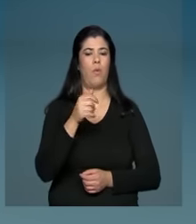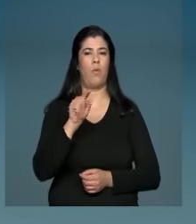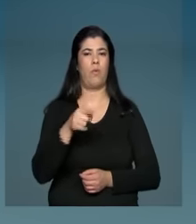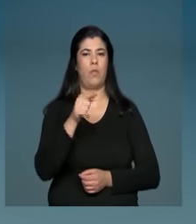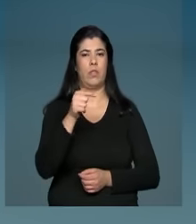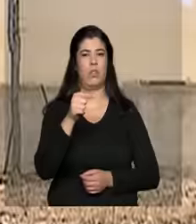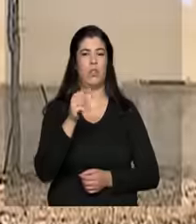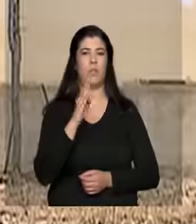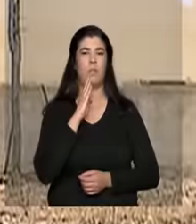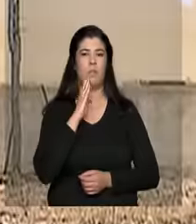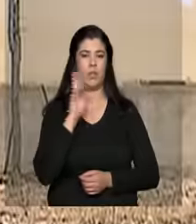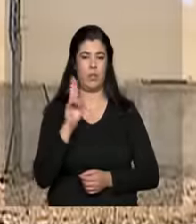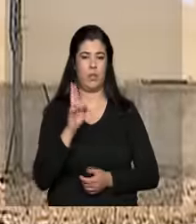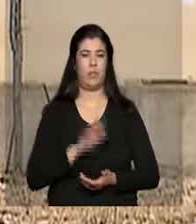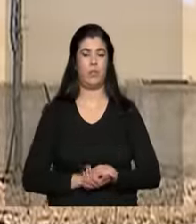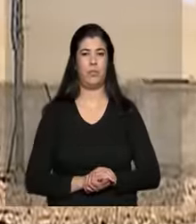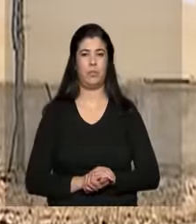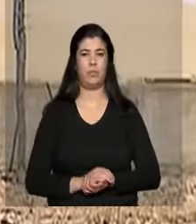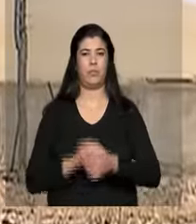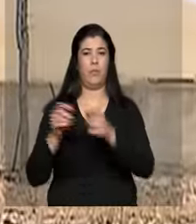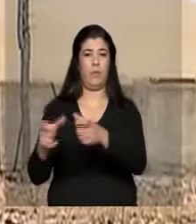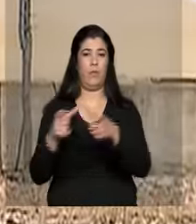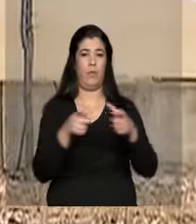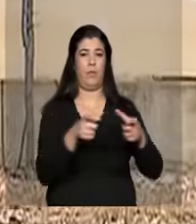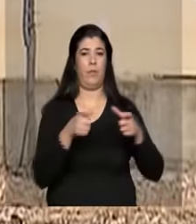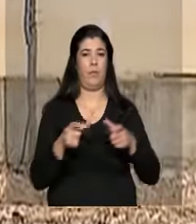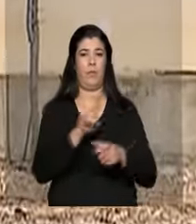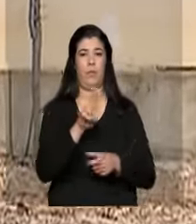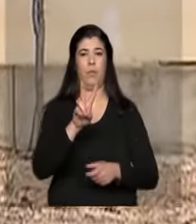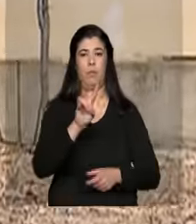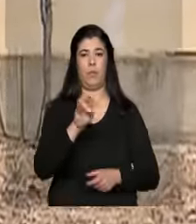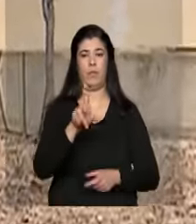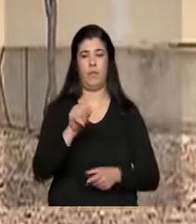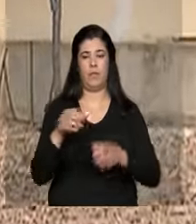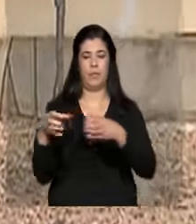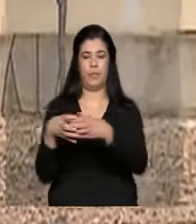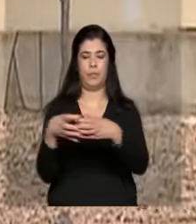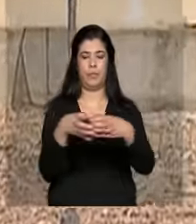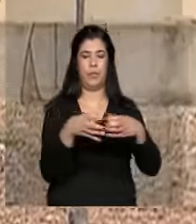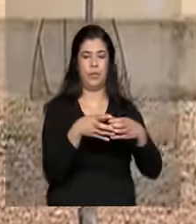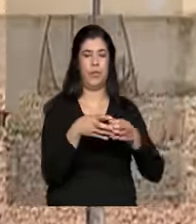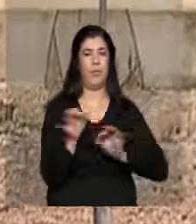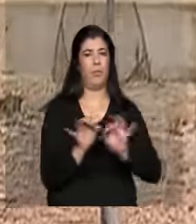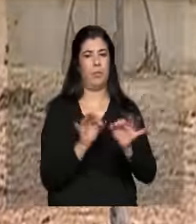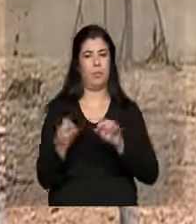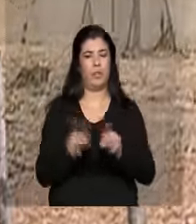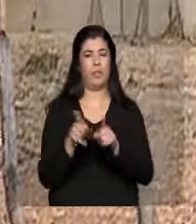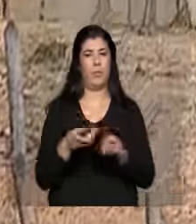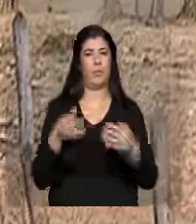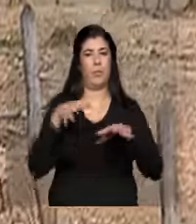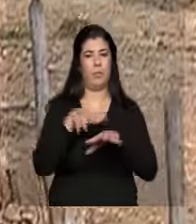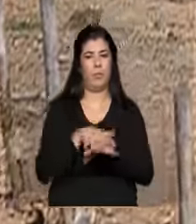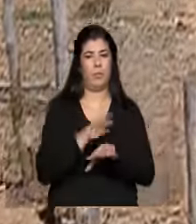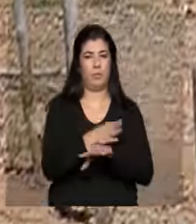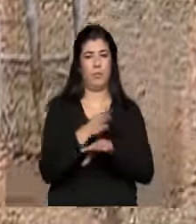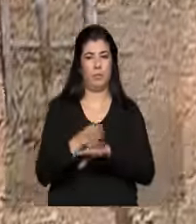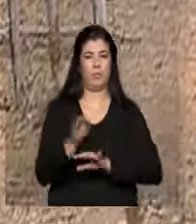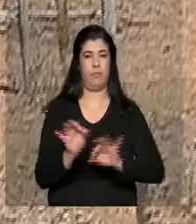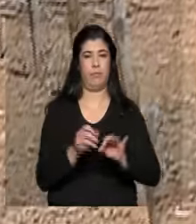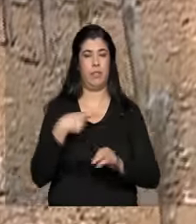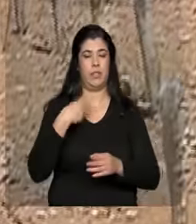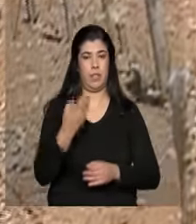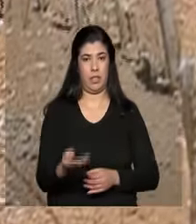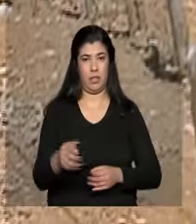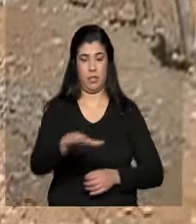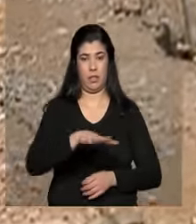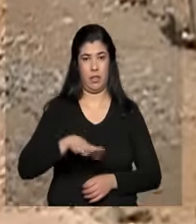de reais. As vilas produtivas rurais também fazem parte do projeto de integração do rio São Francisco. Nelas estão